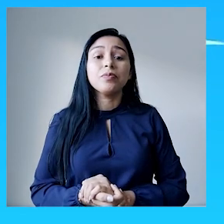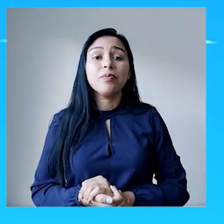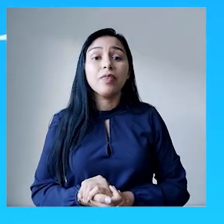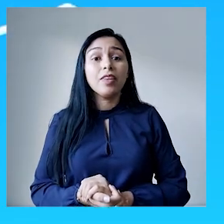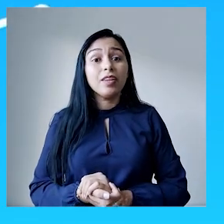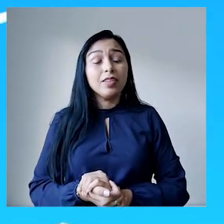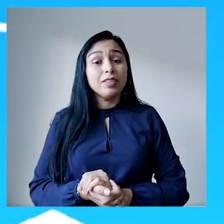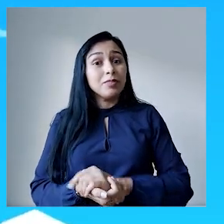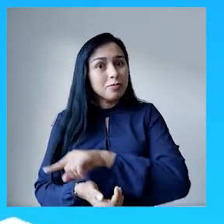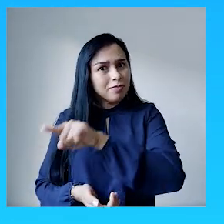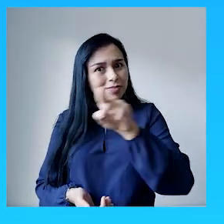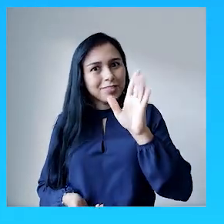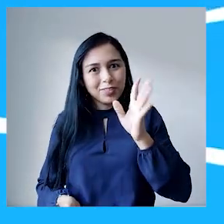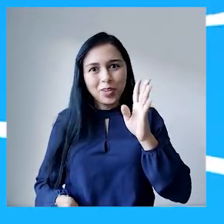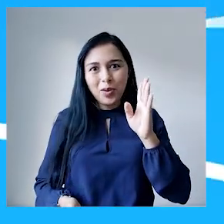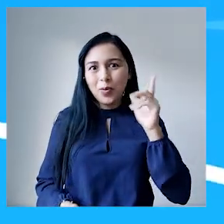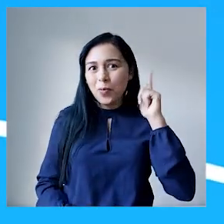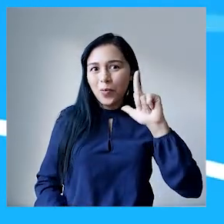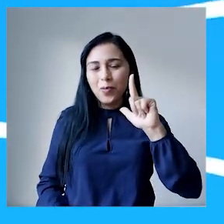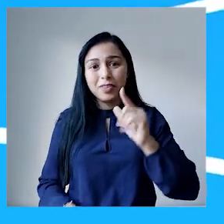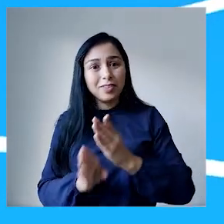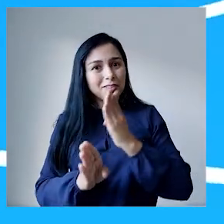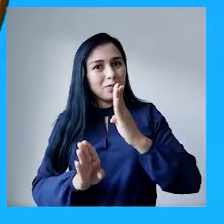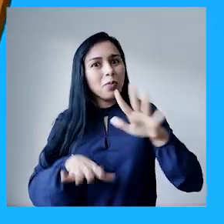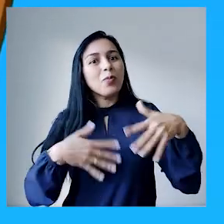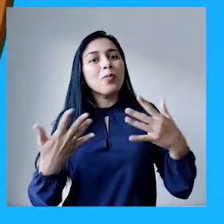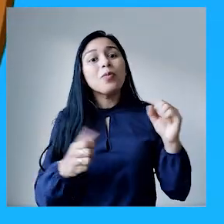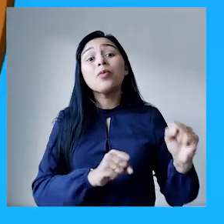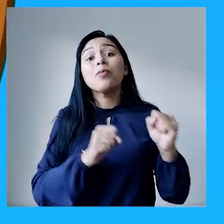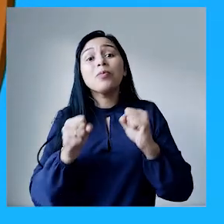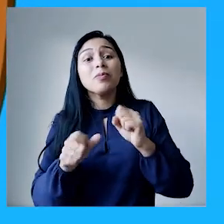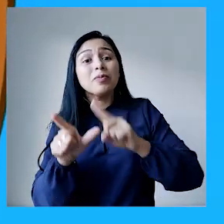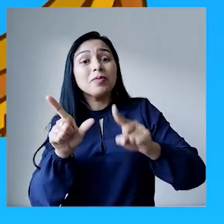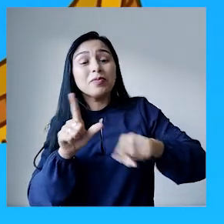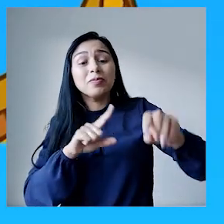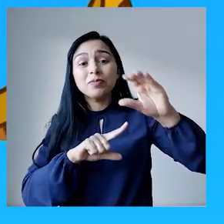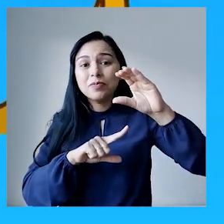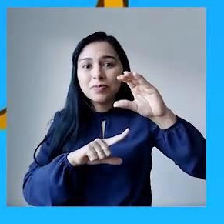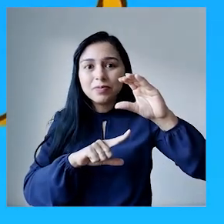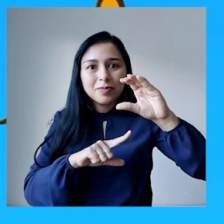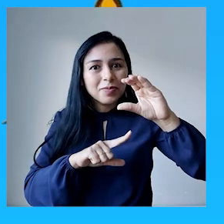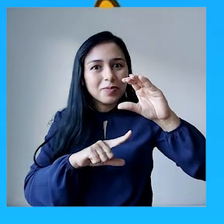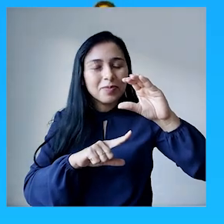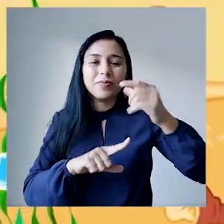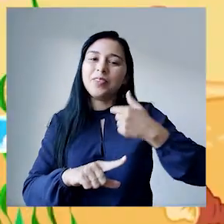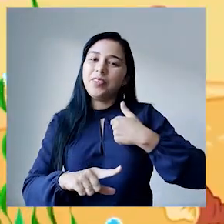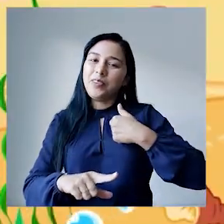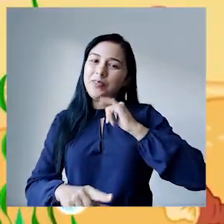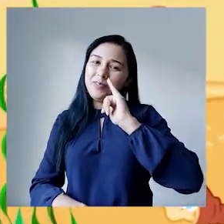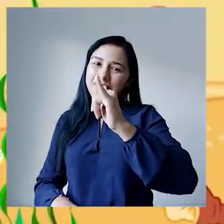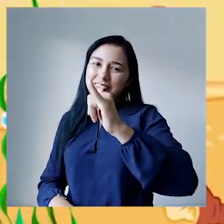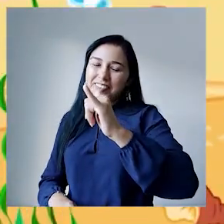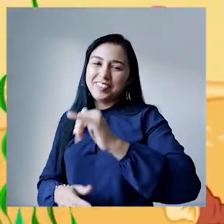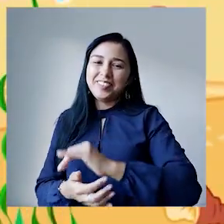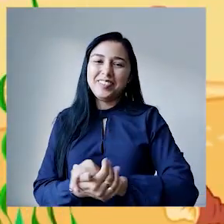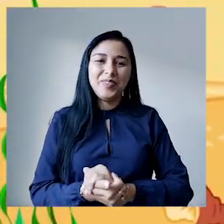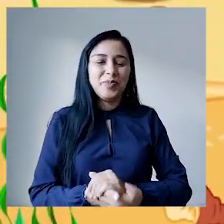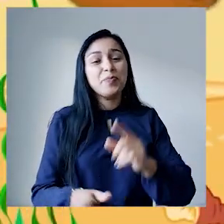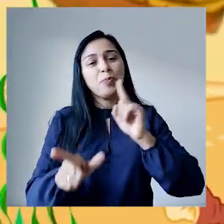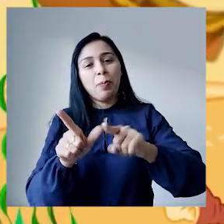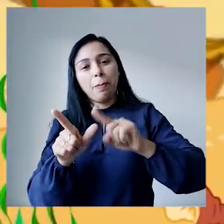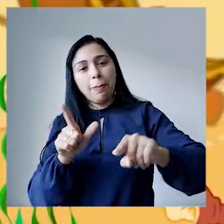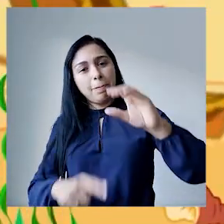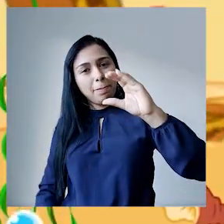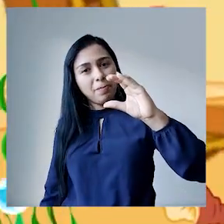conseguiram descobrir qual é o superpoder da letra C? Hum, eu vou falar para vocês. A letra